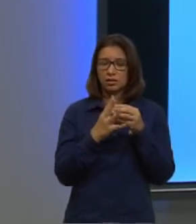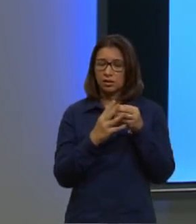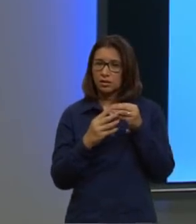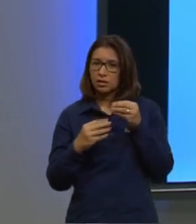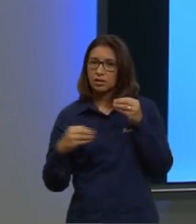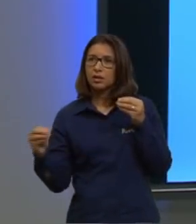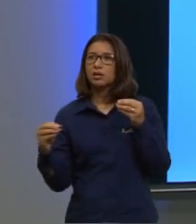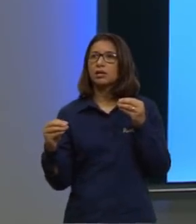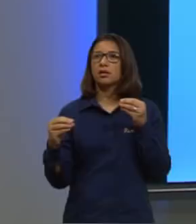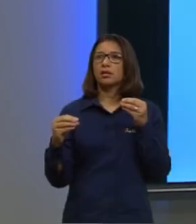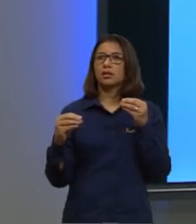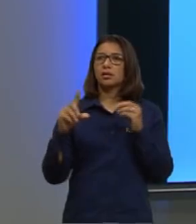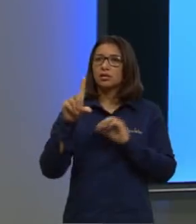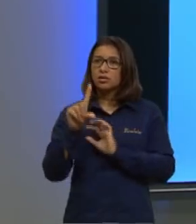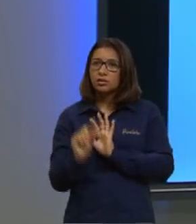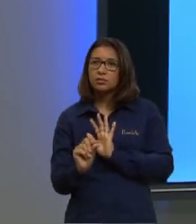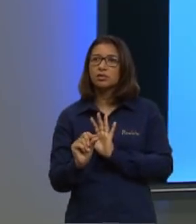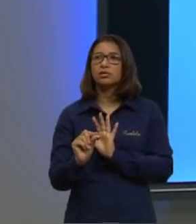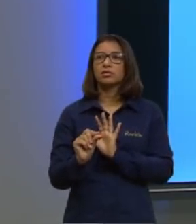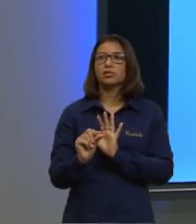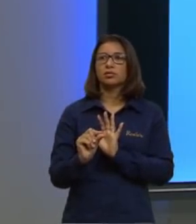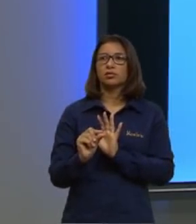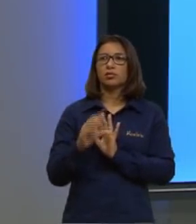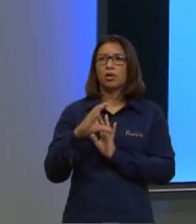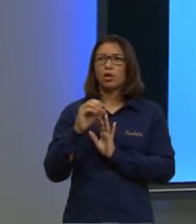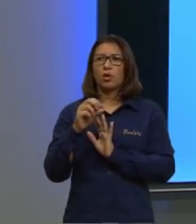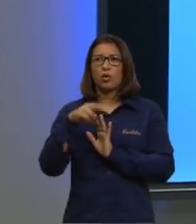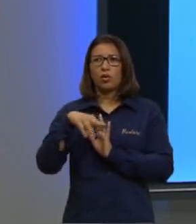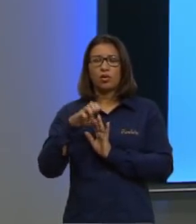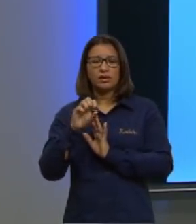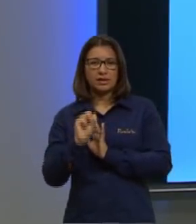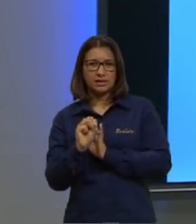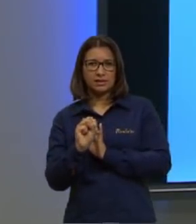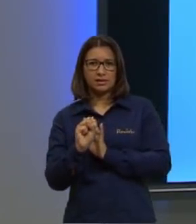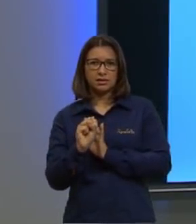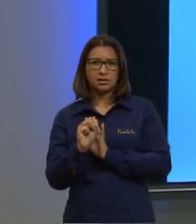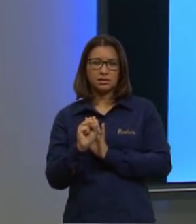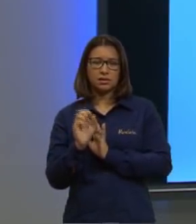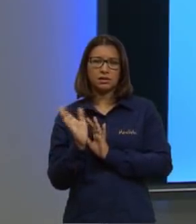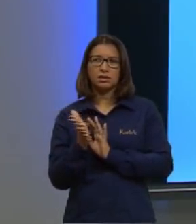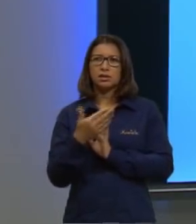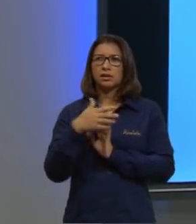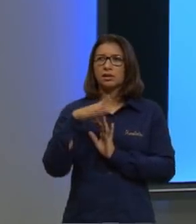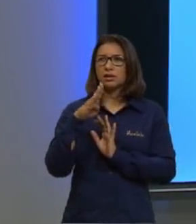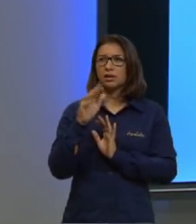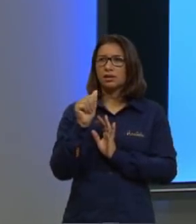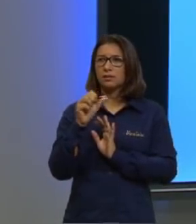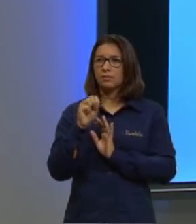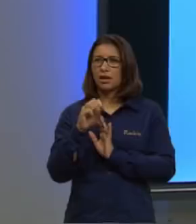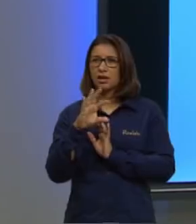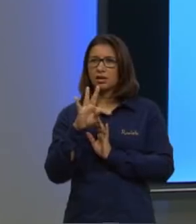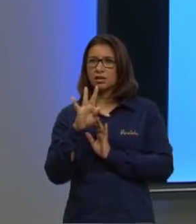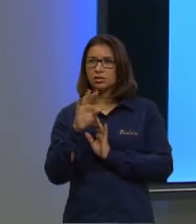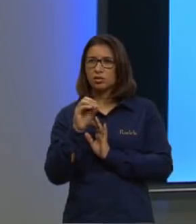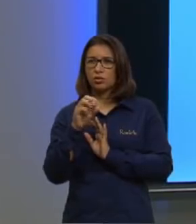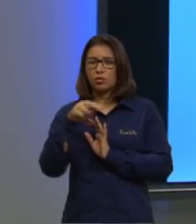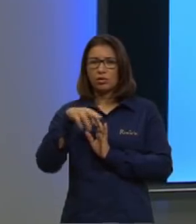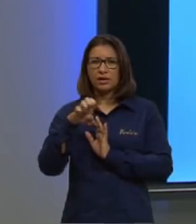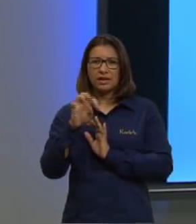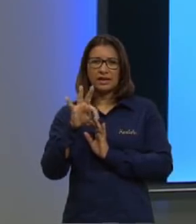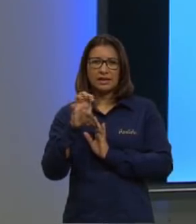degeneração de cones e bastonetes Uau! Quanta palavra que eles botaram aí difícil né?